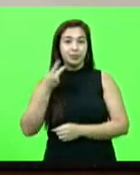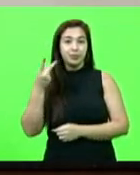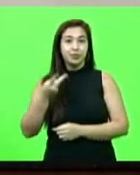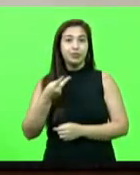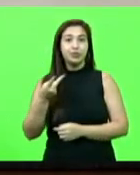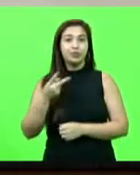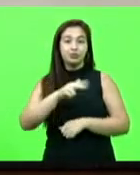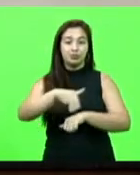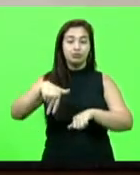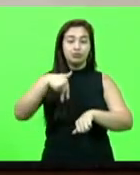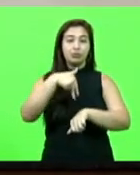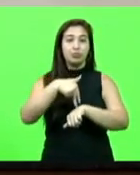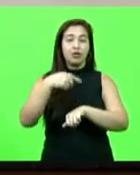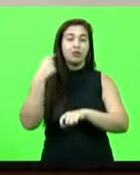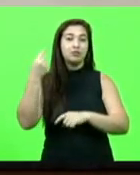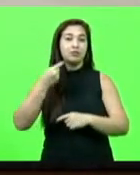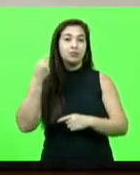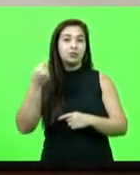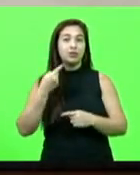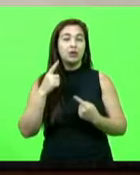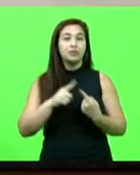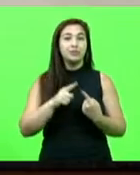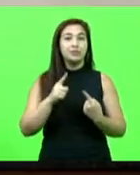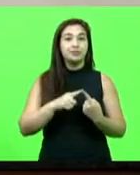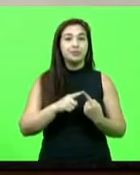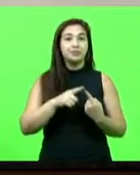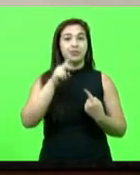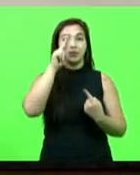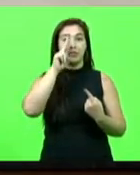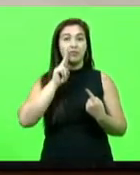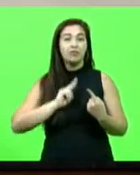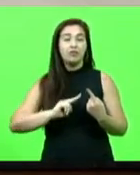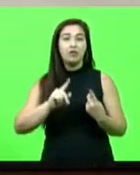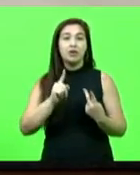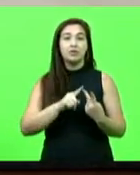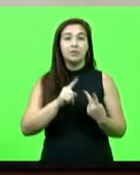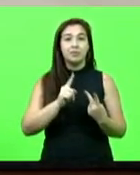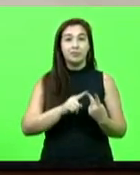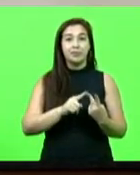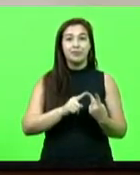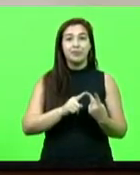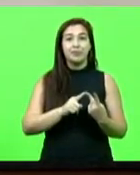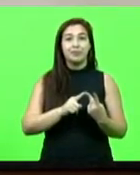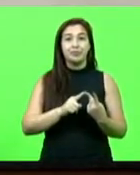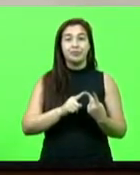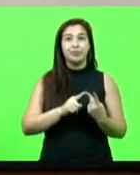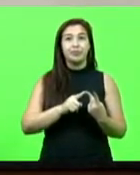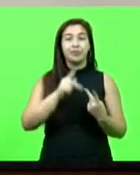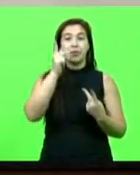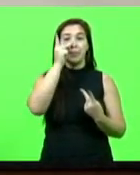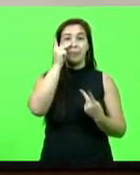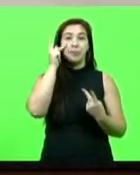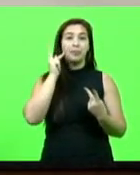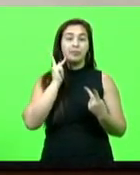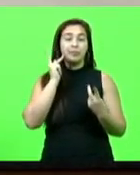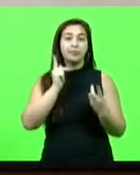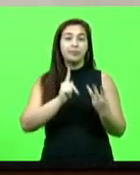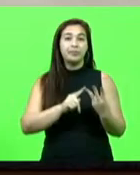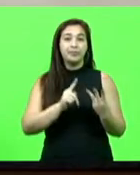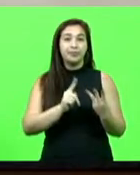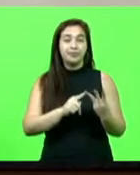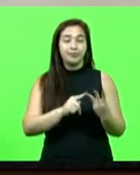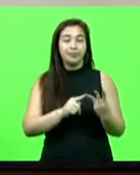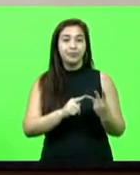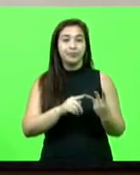palavra os senhores deputados Ivan Atts, pelo PL, Pedro Celso Zucchi, PT, e